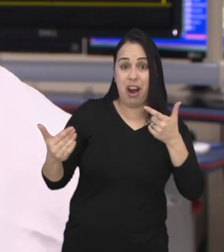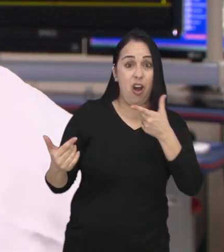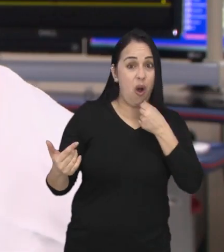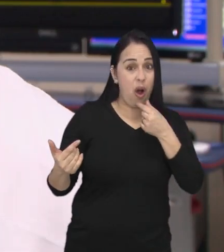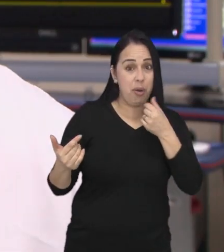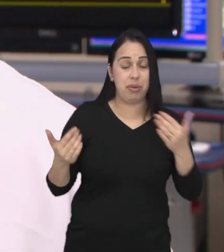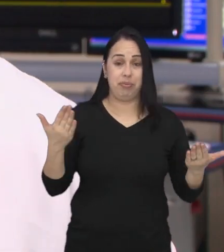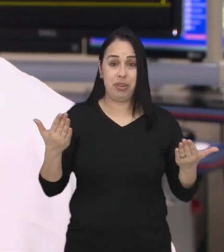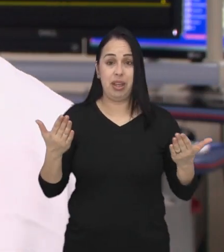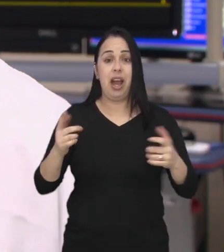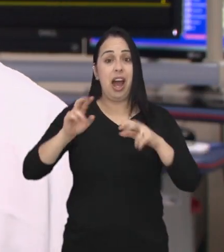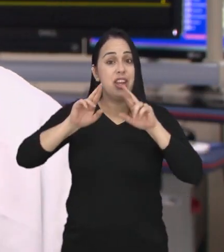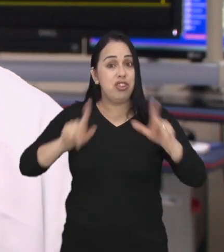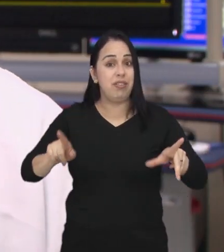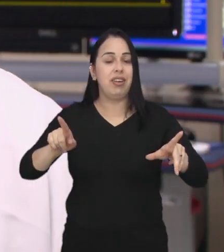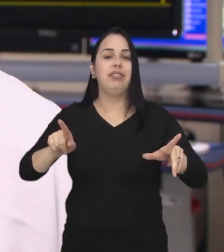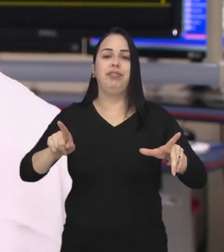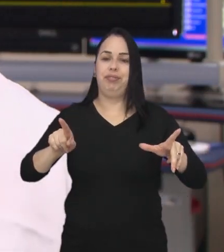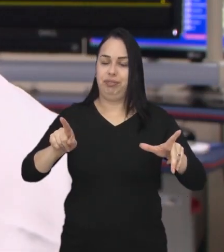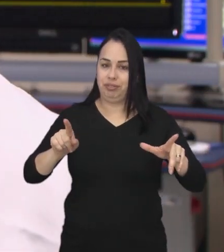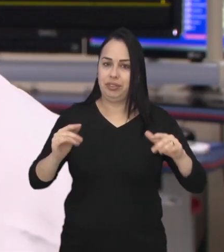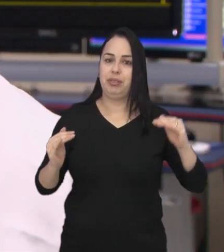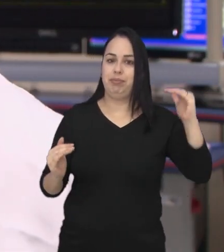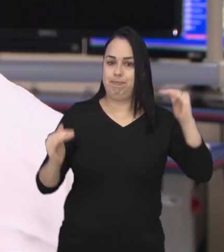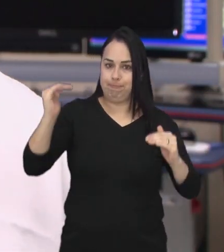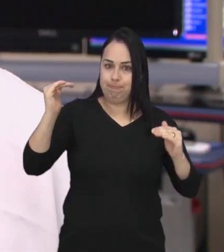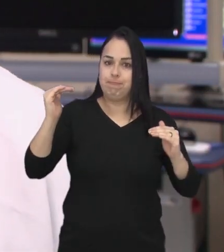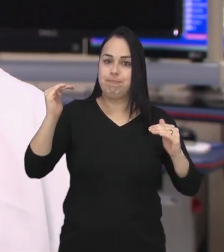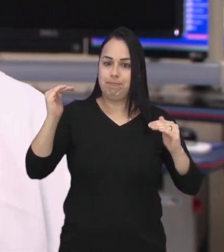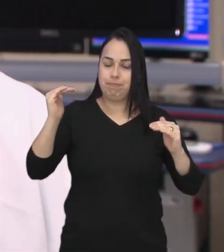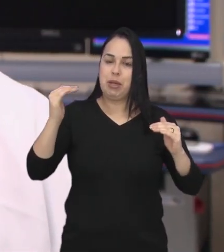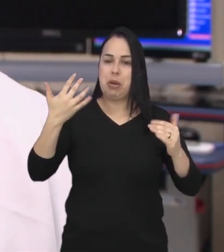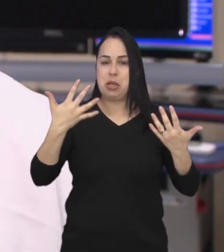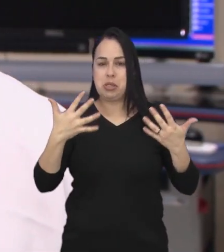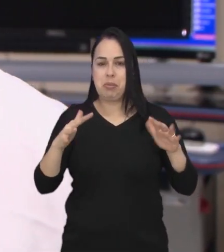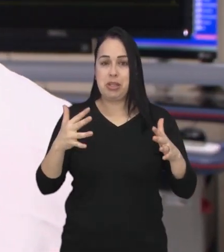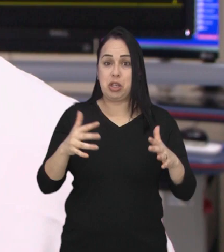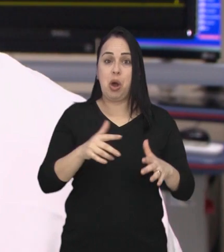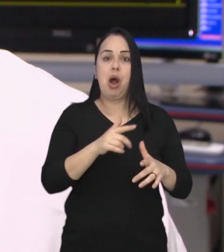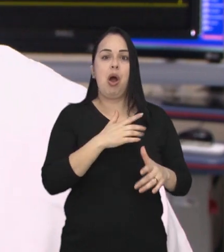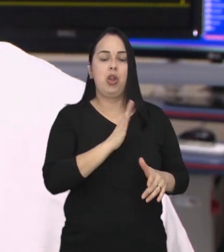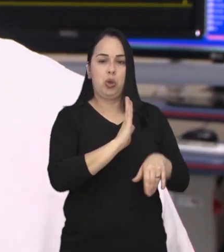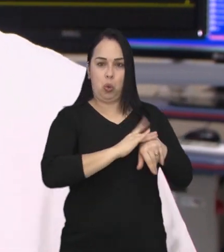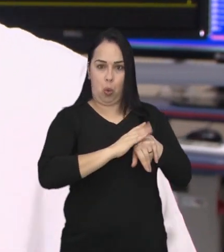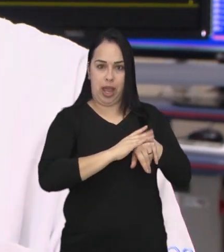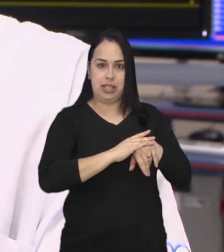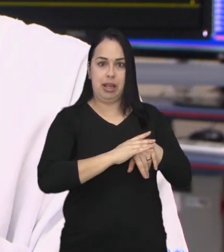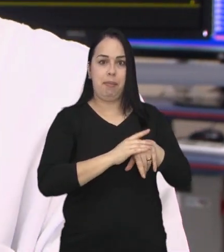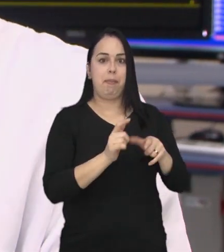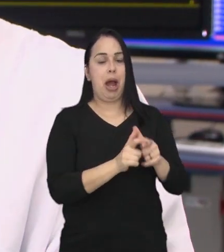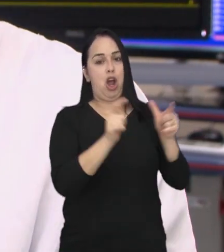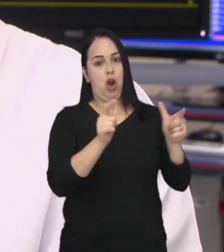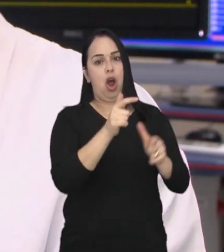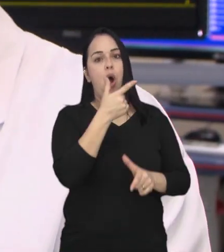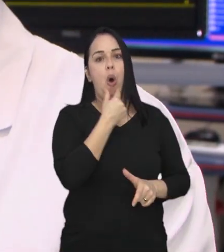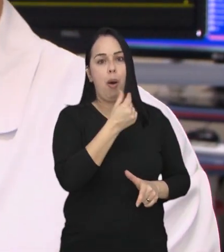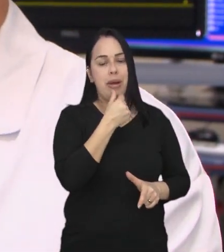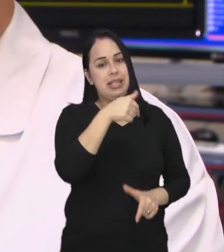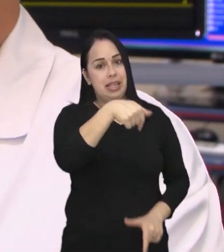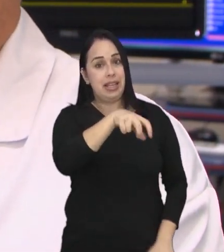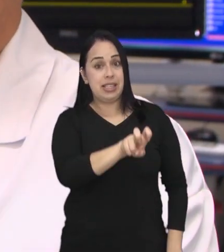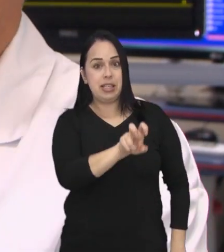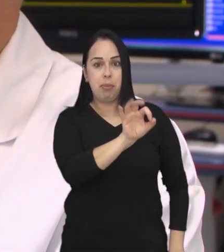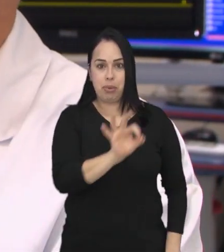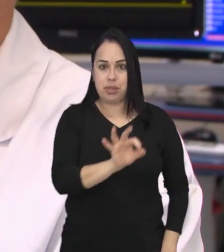Segundo este cardiologista, as diferenças são significativas. Elas atingem mais os homens, cerca de